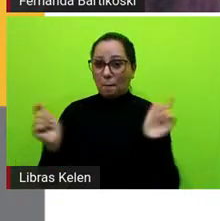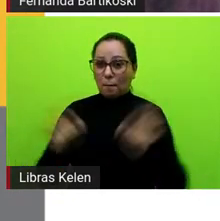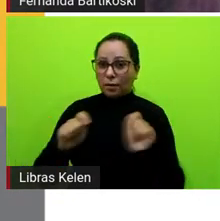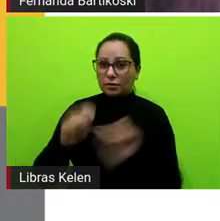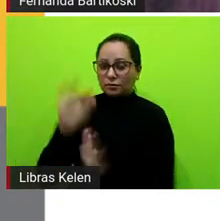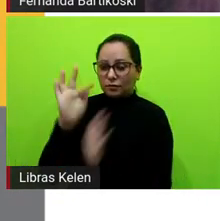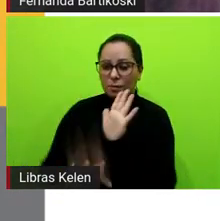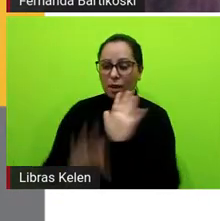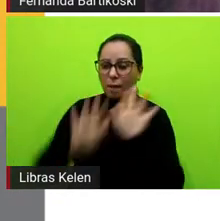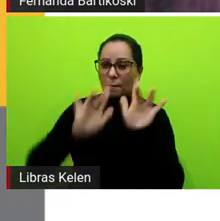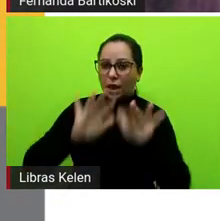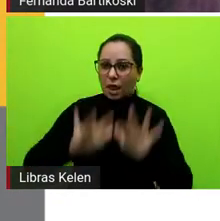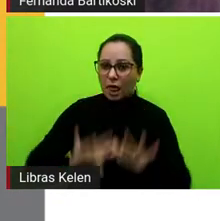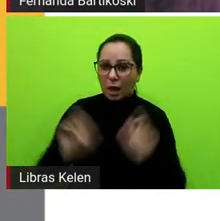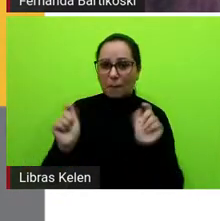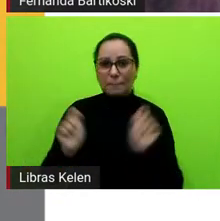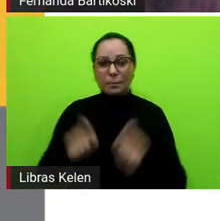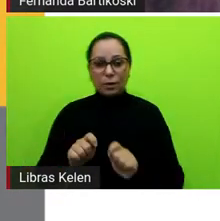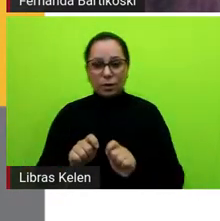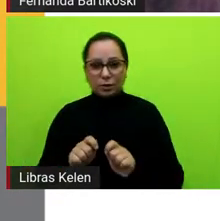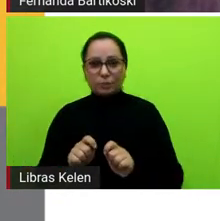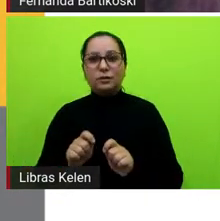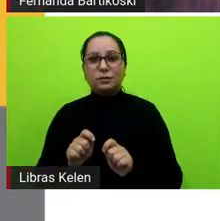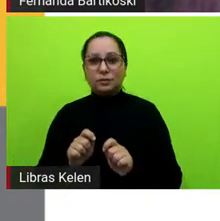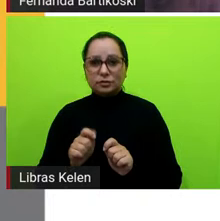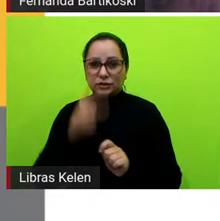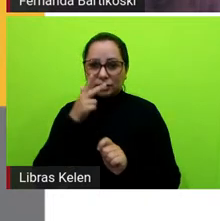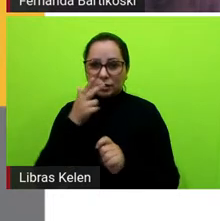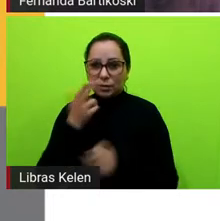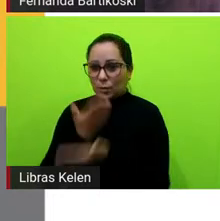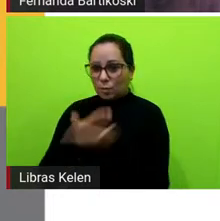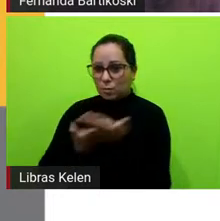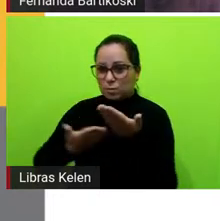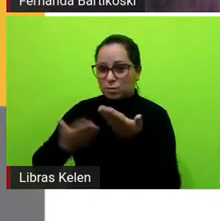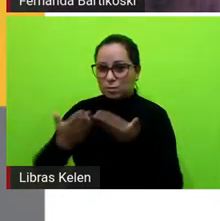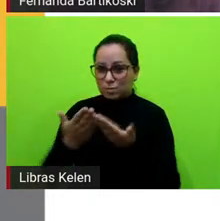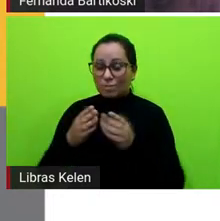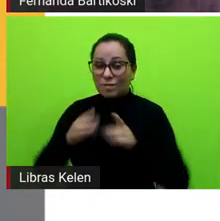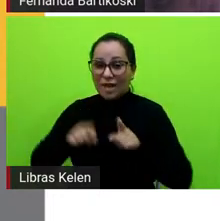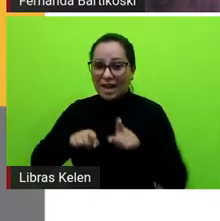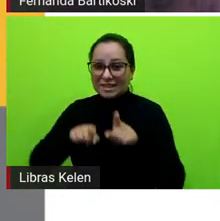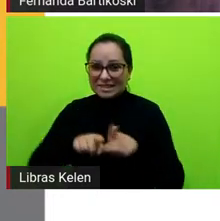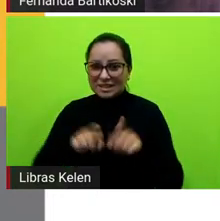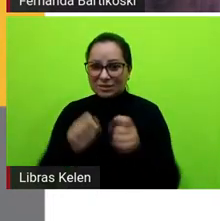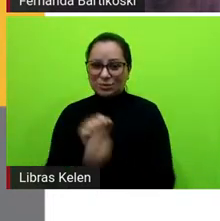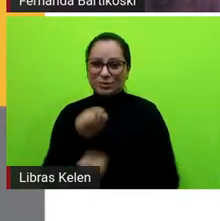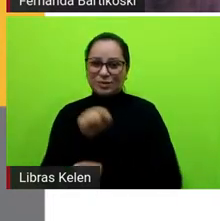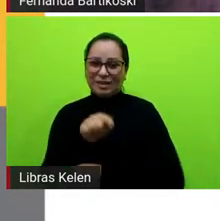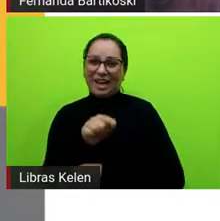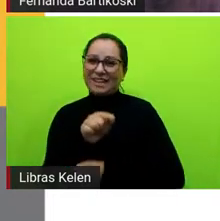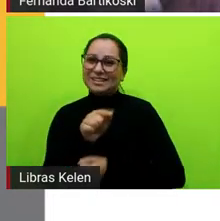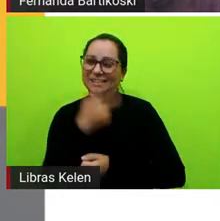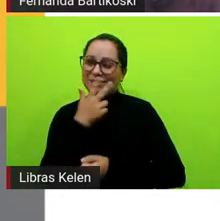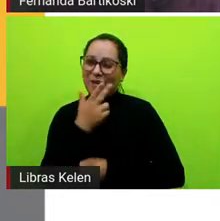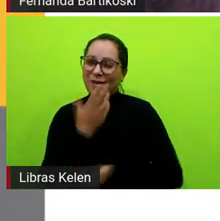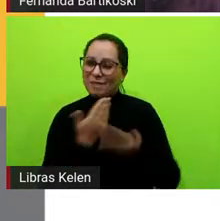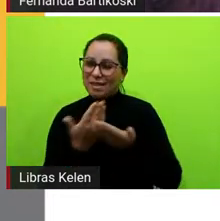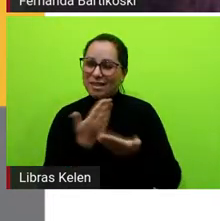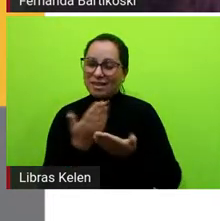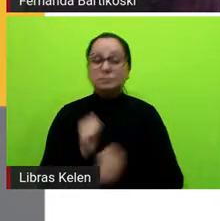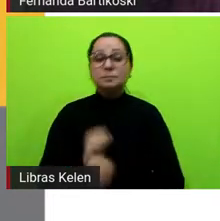vocês podem fazer uma interlocução assíncrona conosco por ali. Uma das questões que a gente